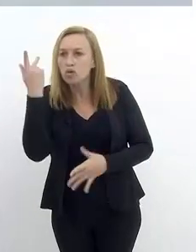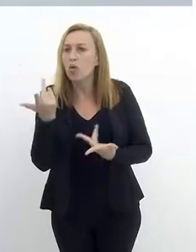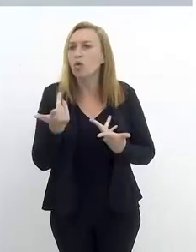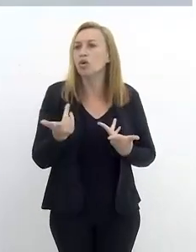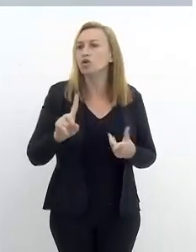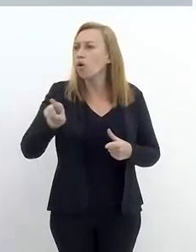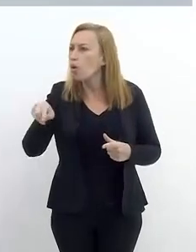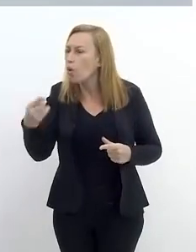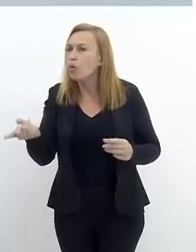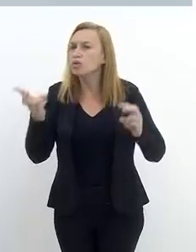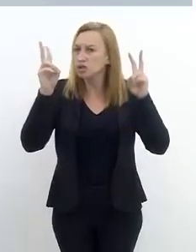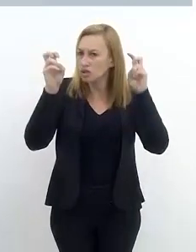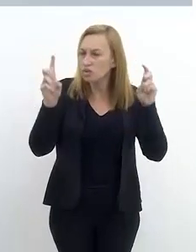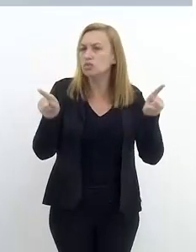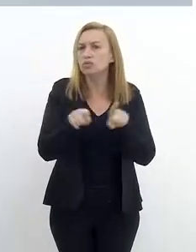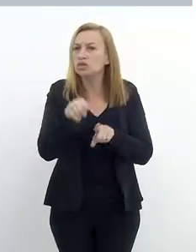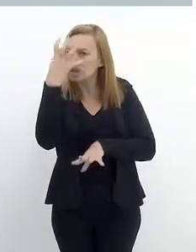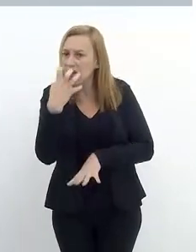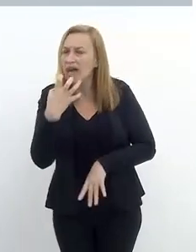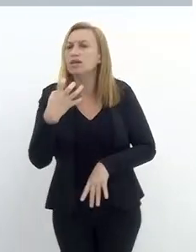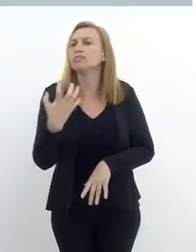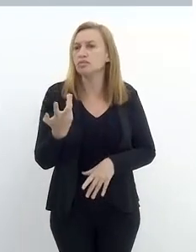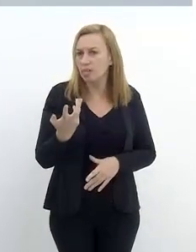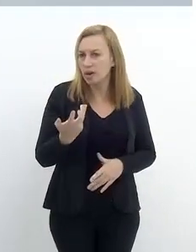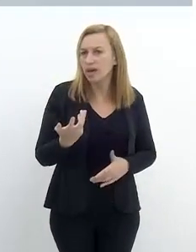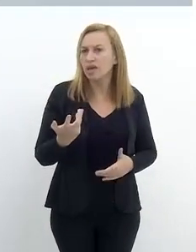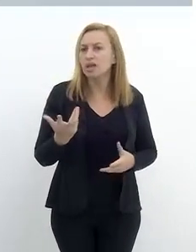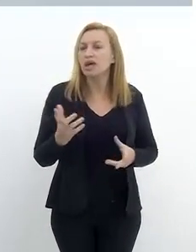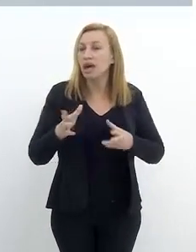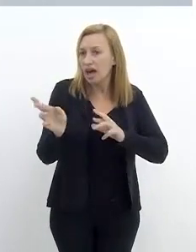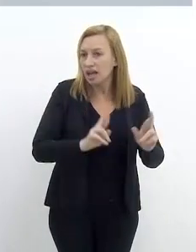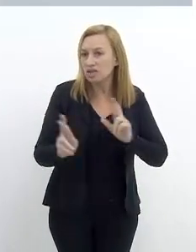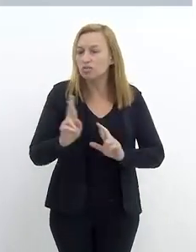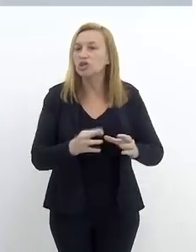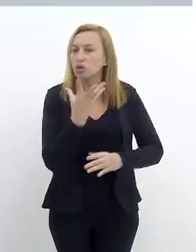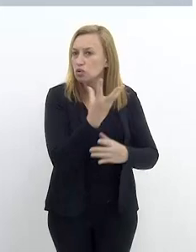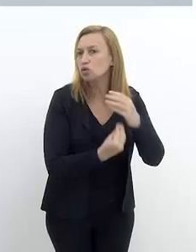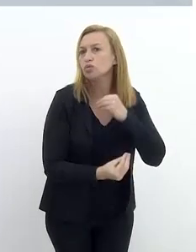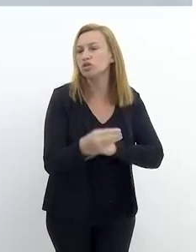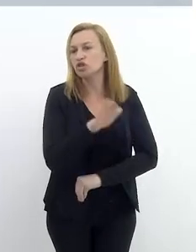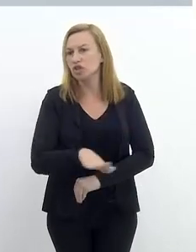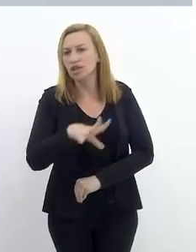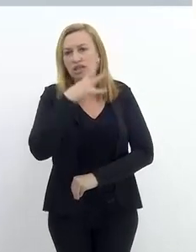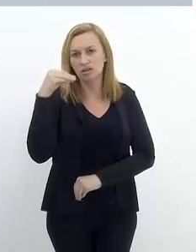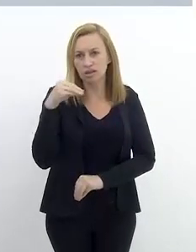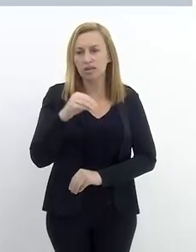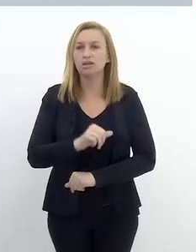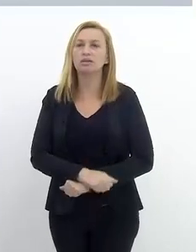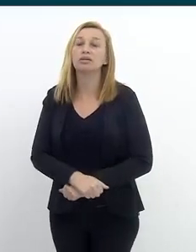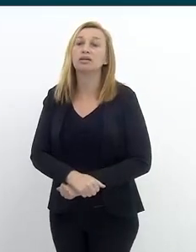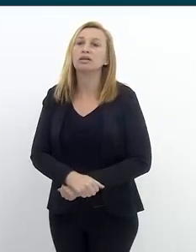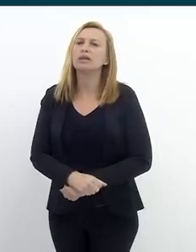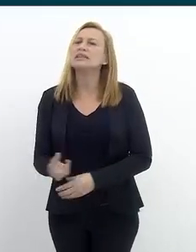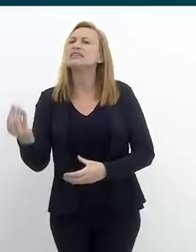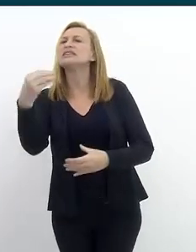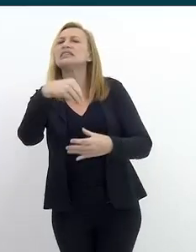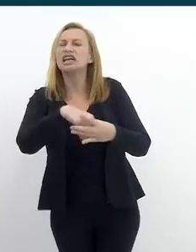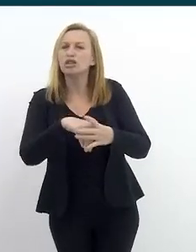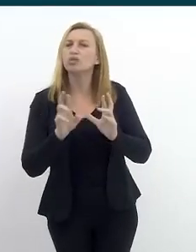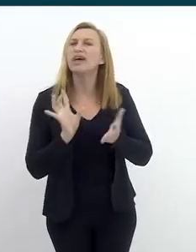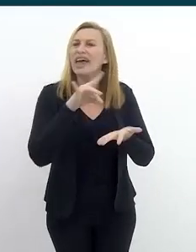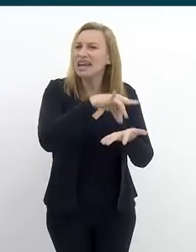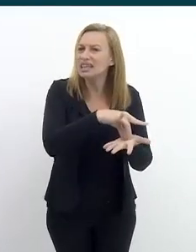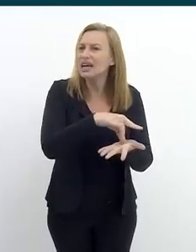outras situações de maior gravidade, também estão, de alguma maneira, relacionadas aos aparecimentos de crianças e adolescentes. Mas dentro